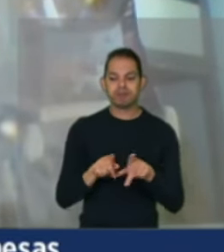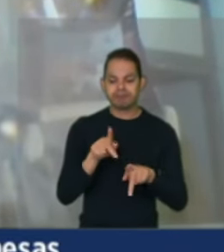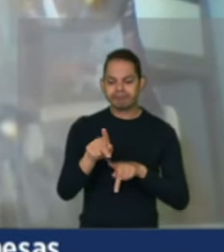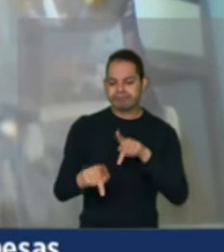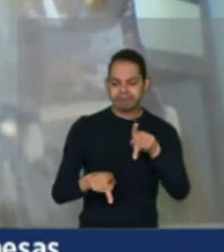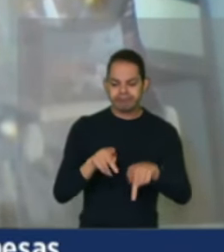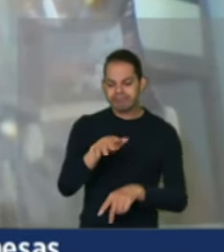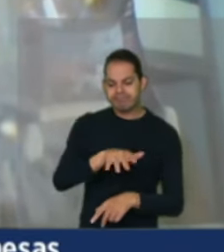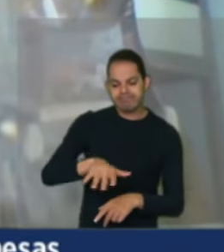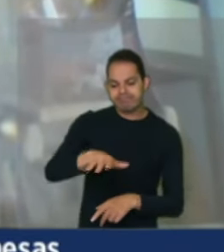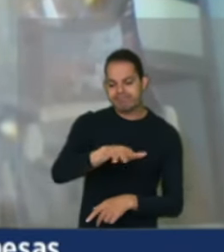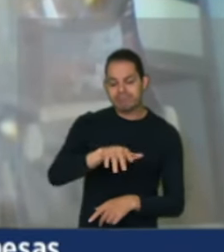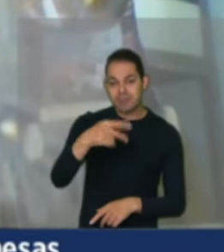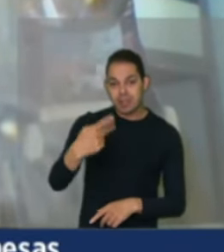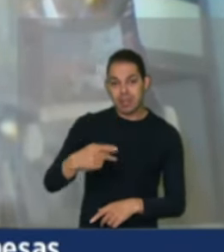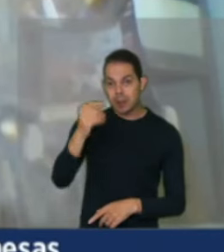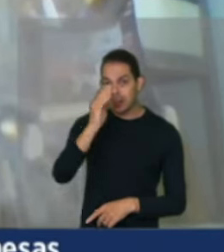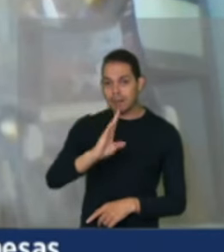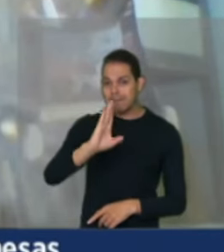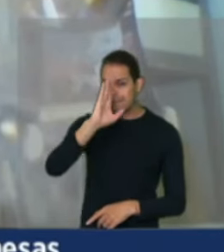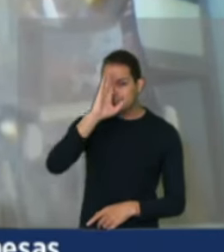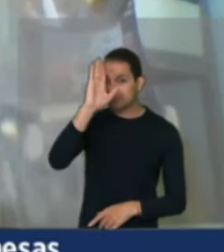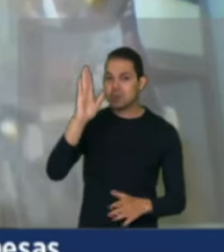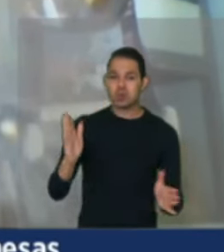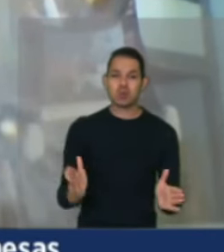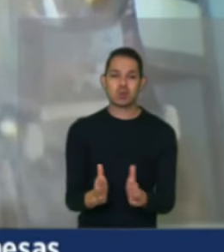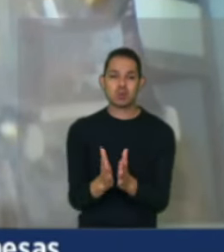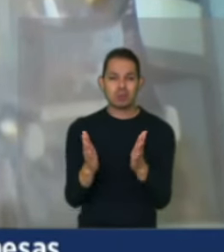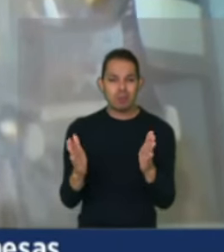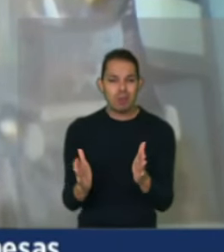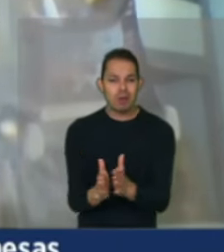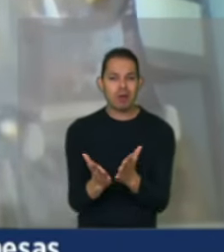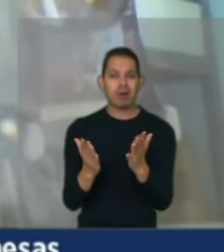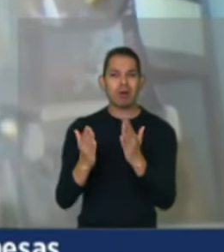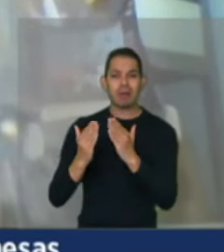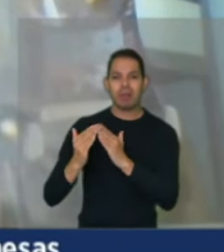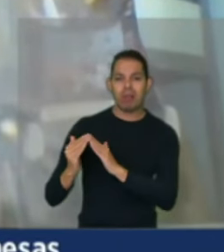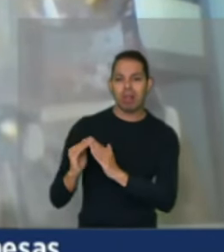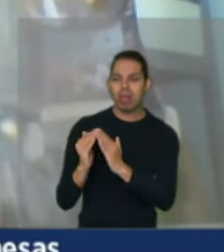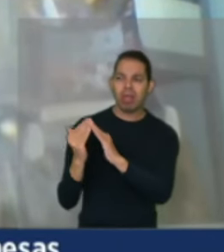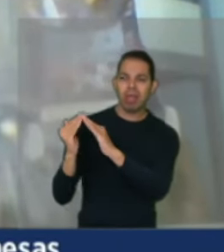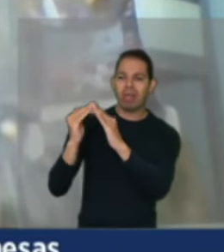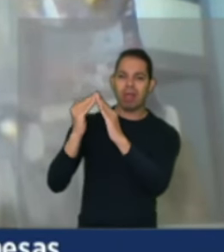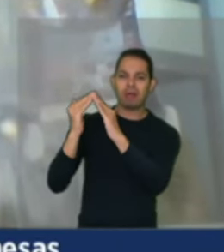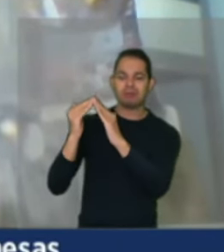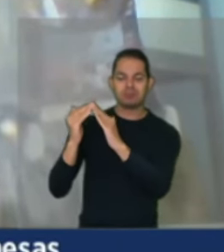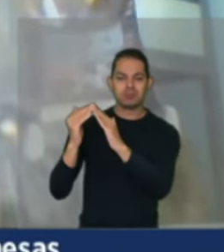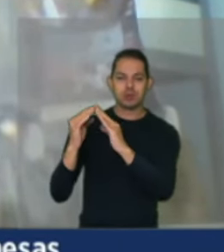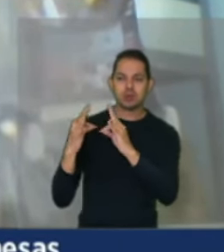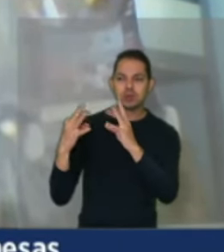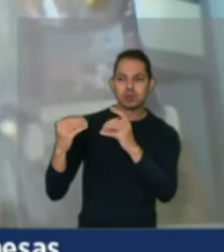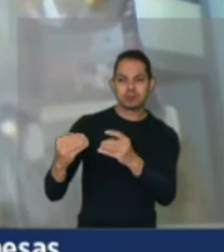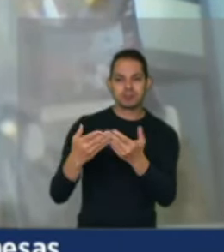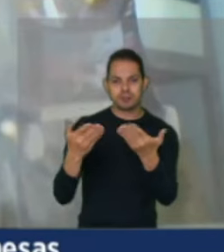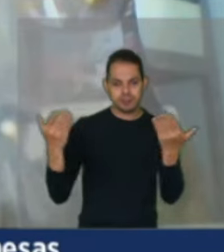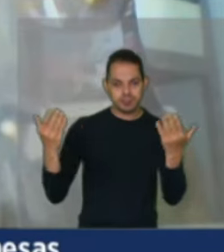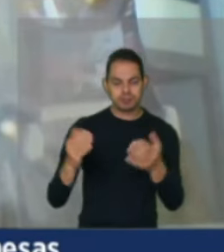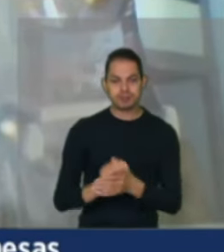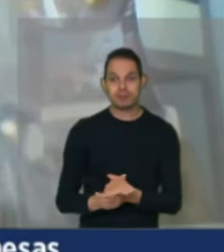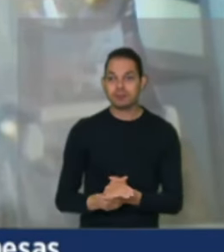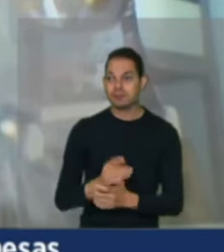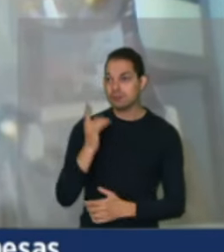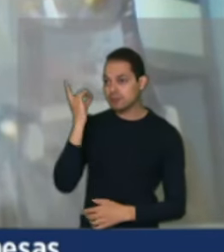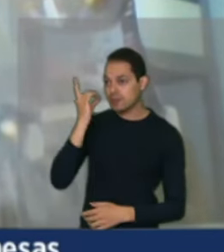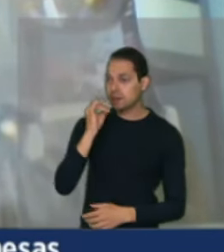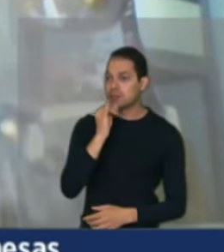especialmente os mais pobres, os da periferia urbana. Quero aqui, deputado, relatar, por exemplo,